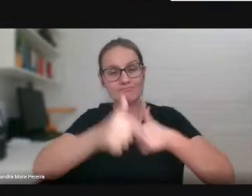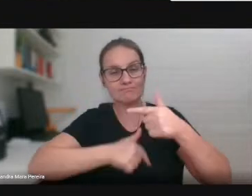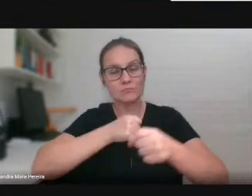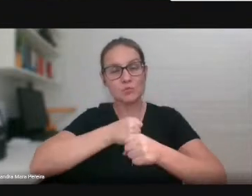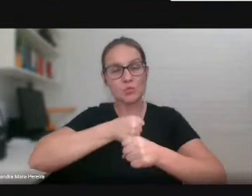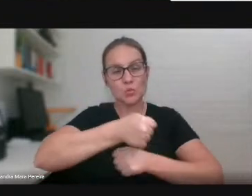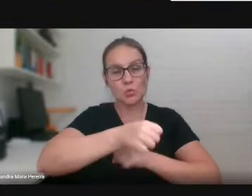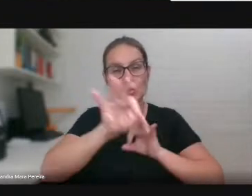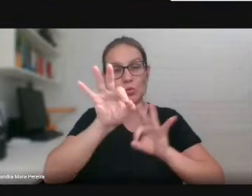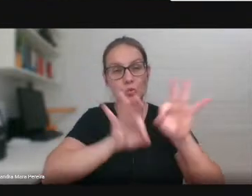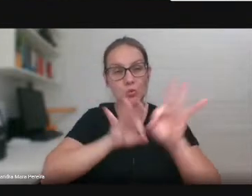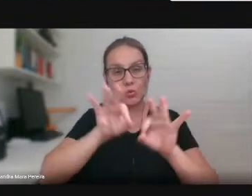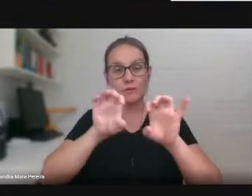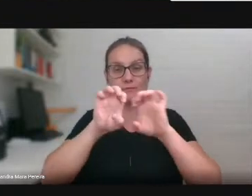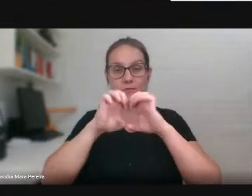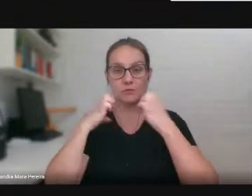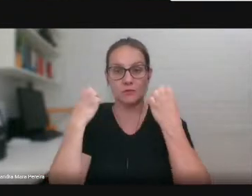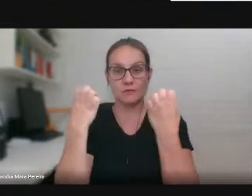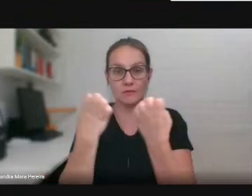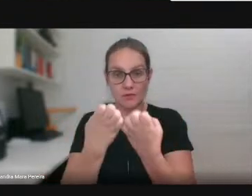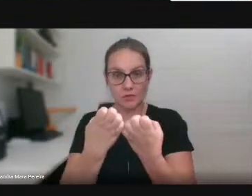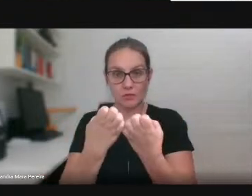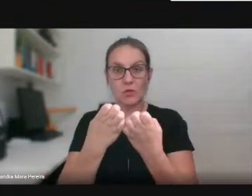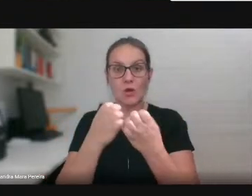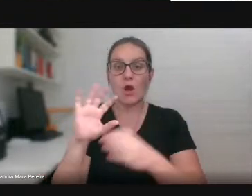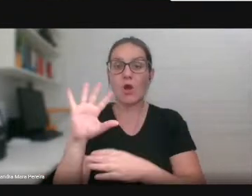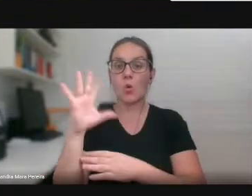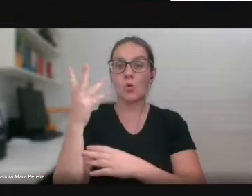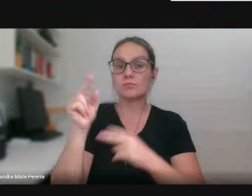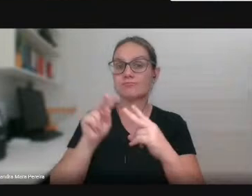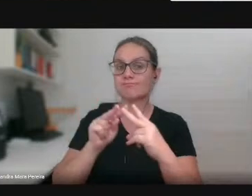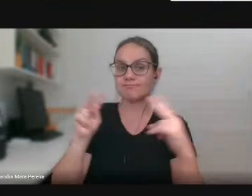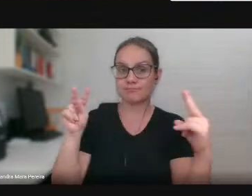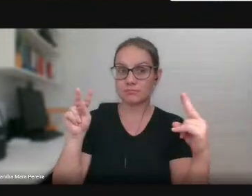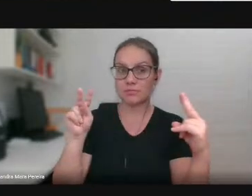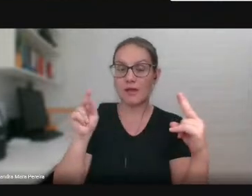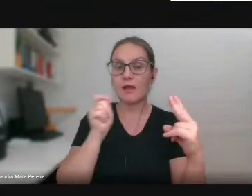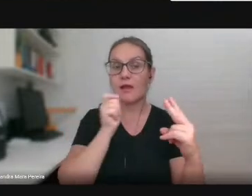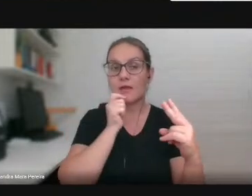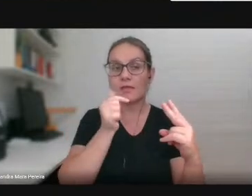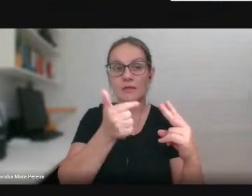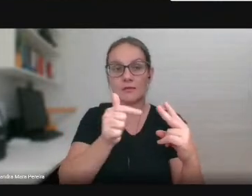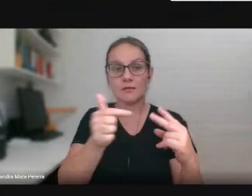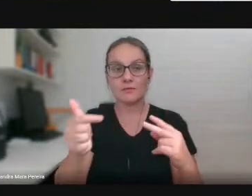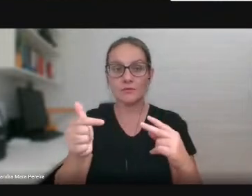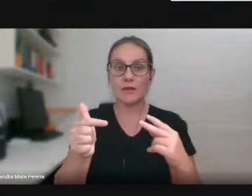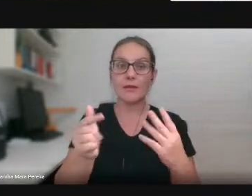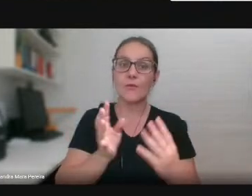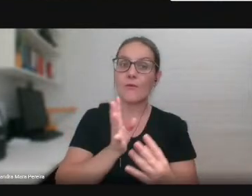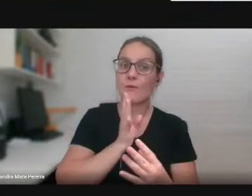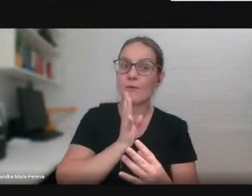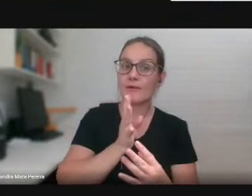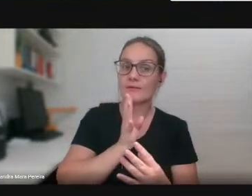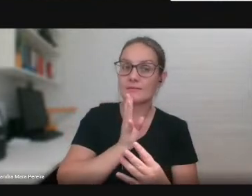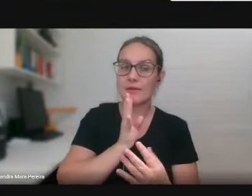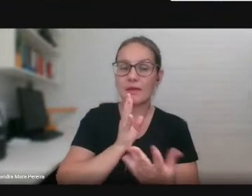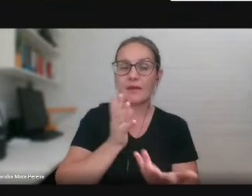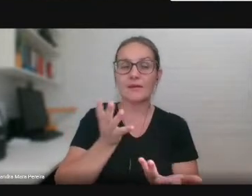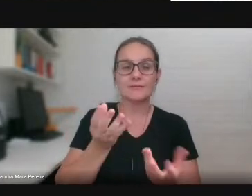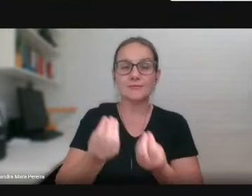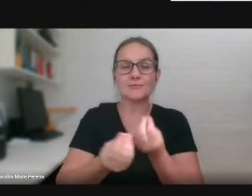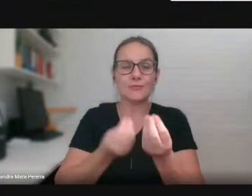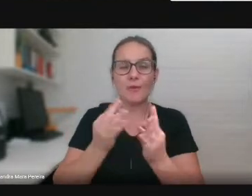a organização deste evento, de forma online, mesmo não tendo, né, todos nós esses conhecimentos técnicos e